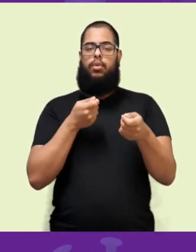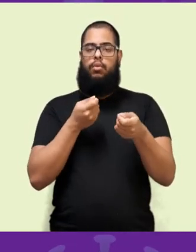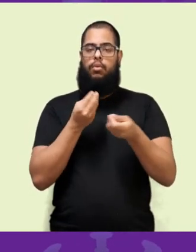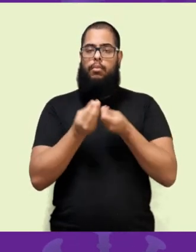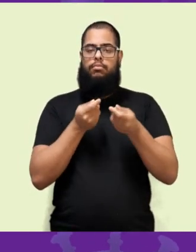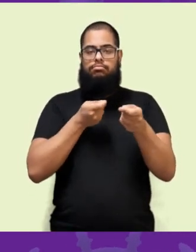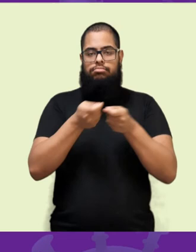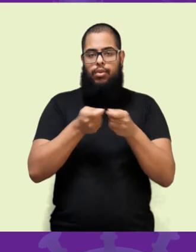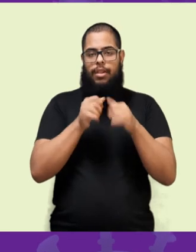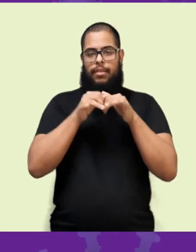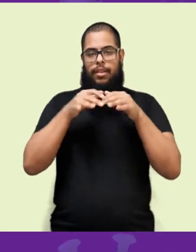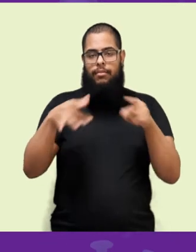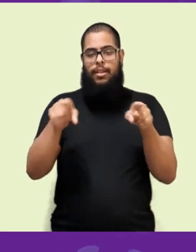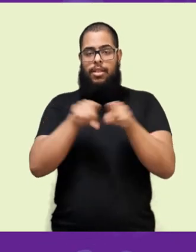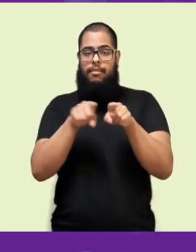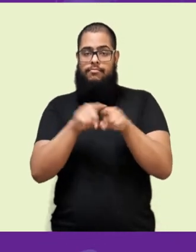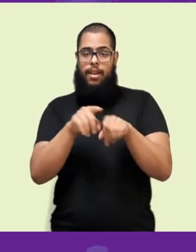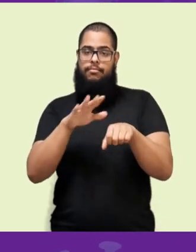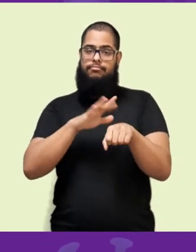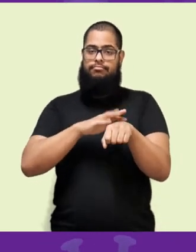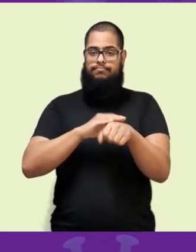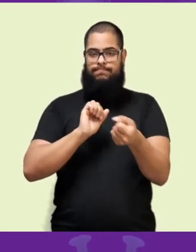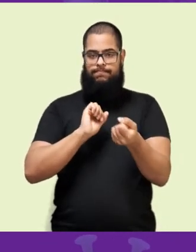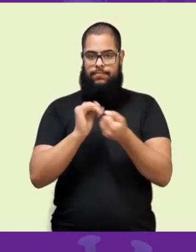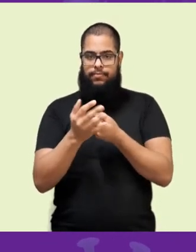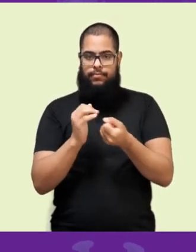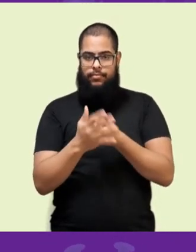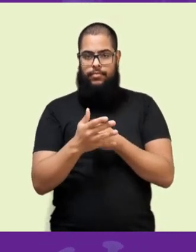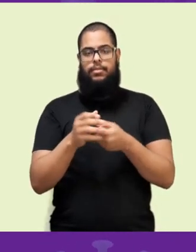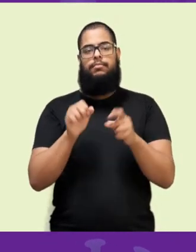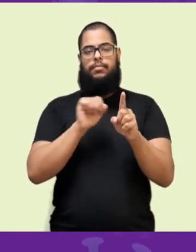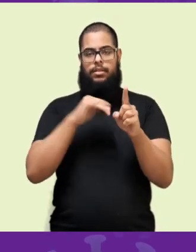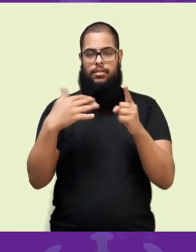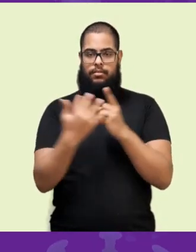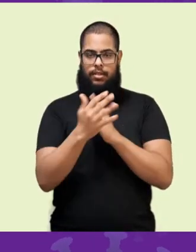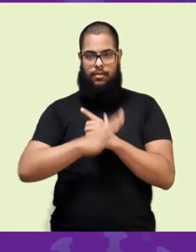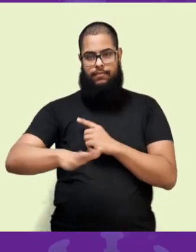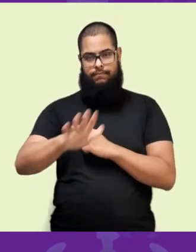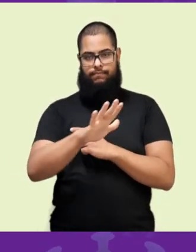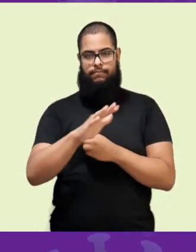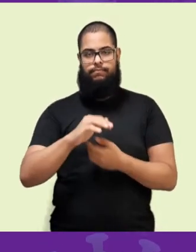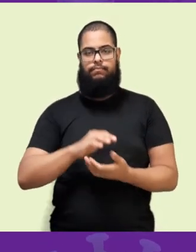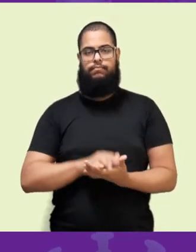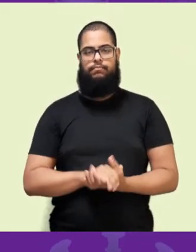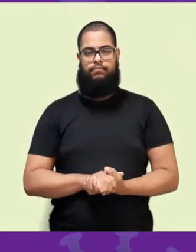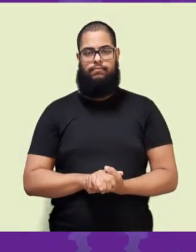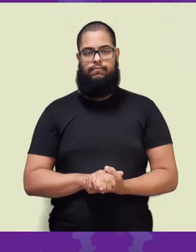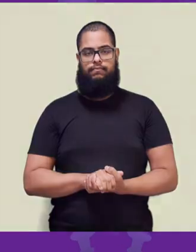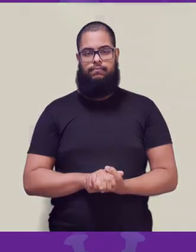e de abordagem epidemiológica no tratamento da doença e no controle da epidemia na comunidade.